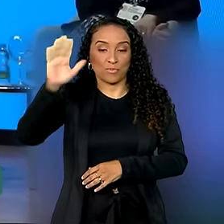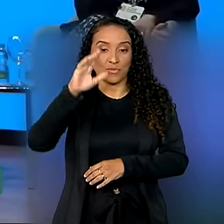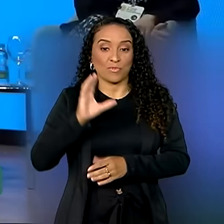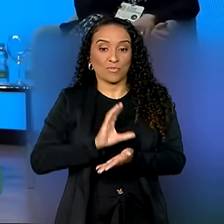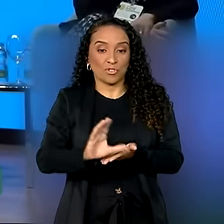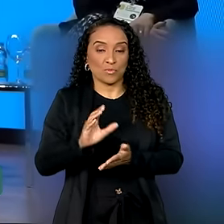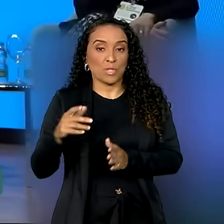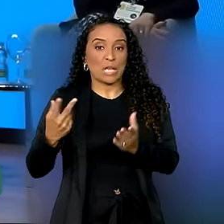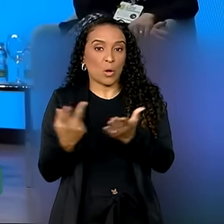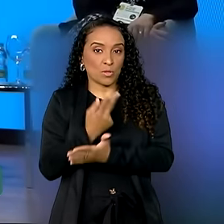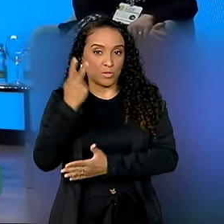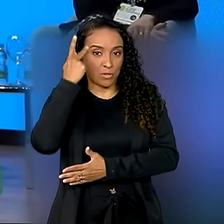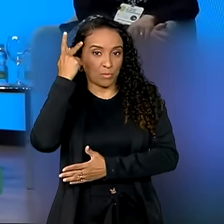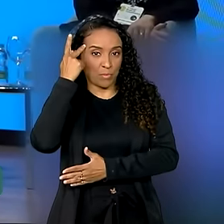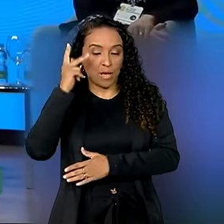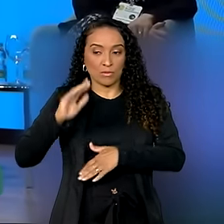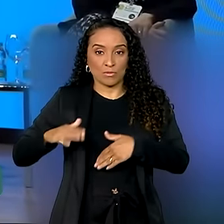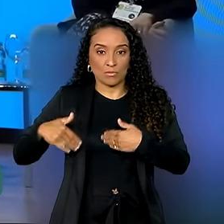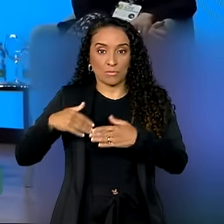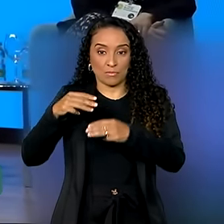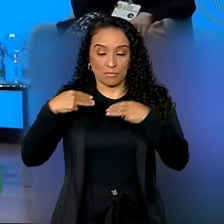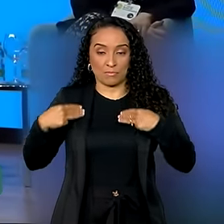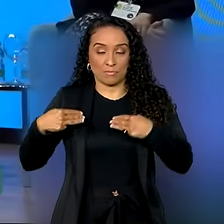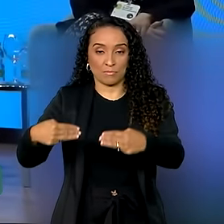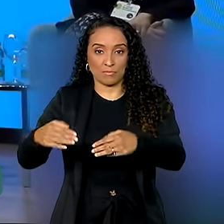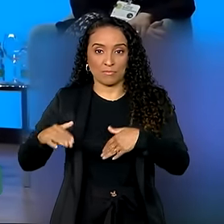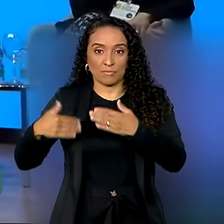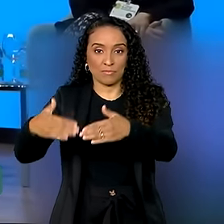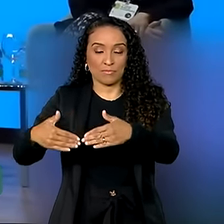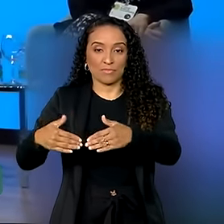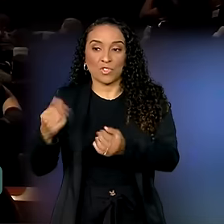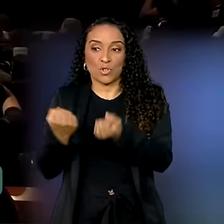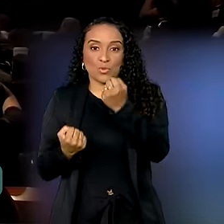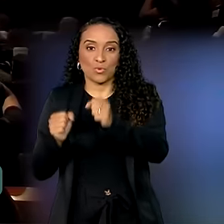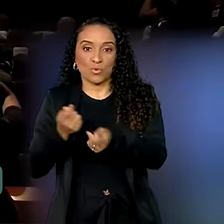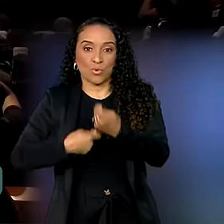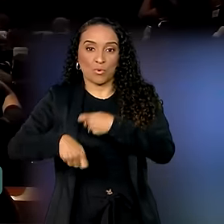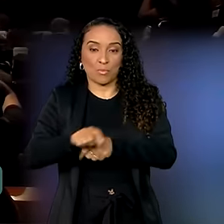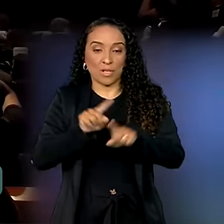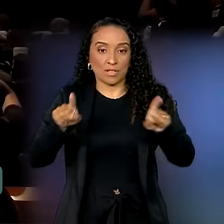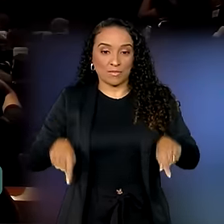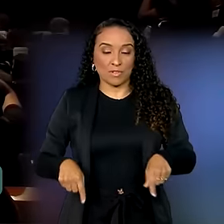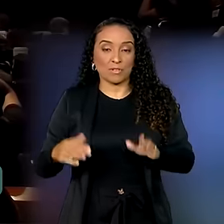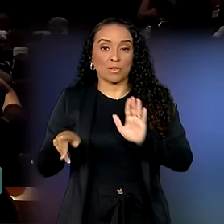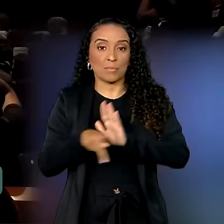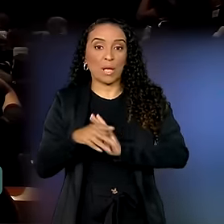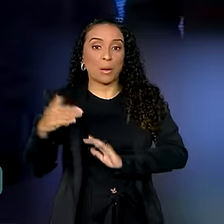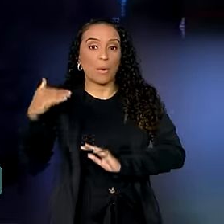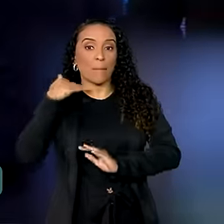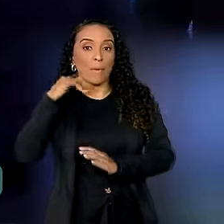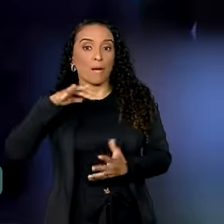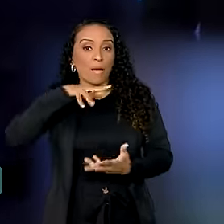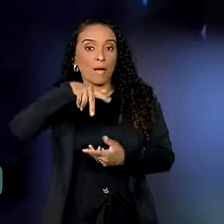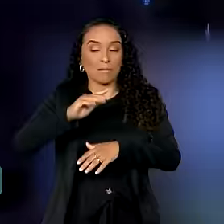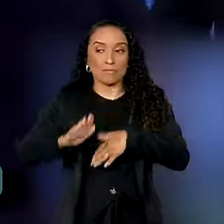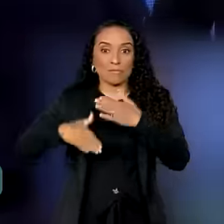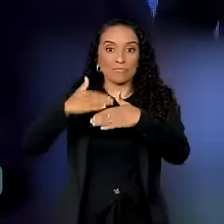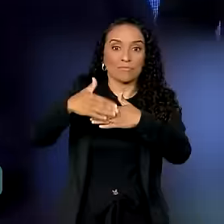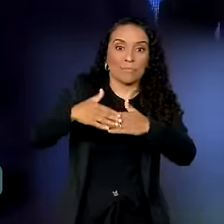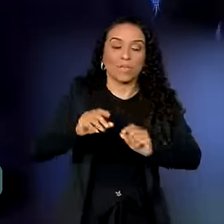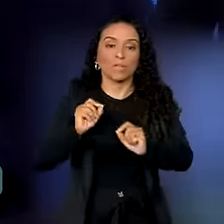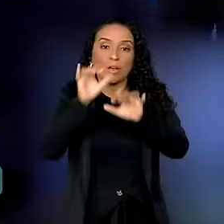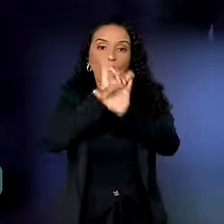Paulo, o Ministério do Desenvolvimento, Indústria, Comércio e Serviços e o Banco Interamericano de Desenvolvimento